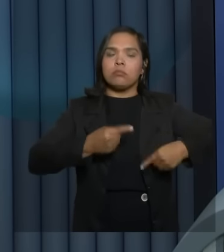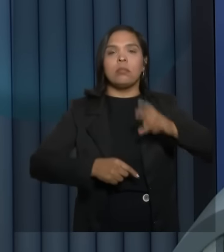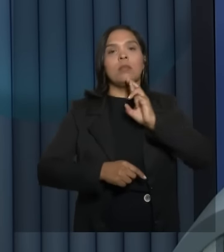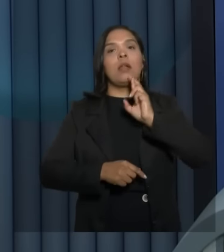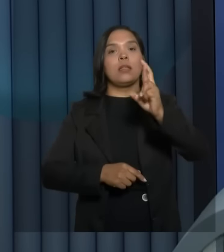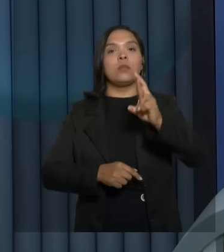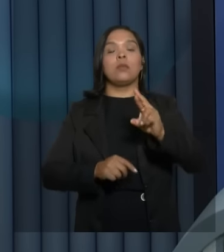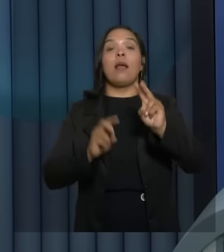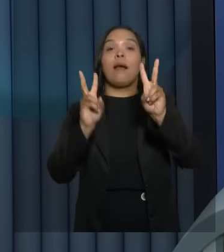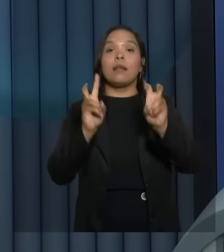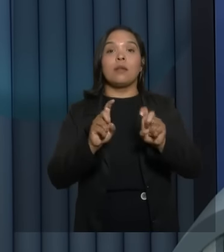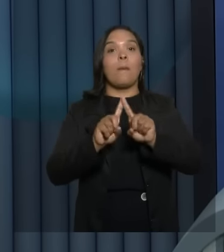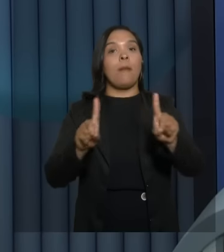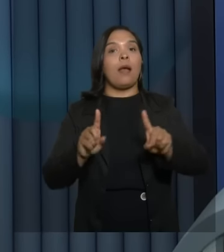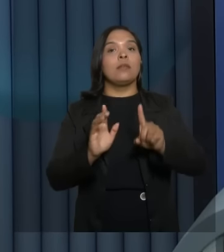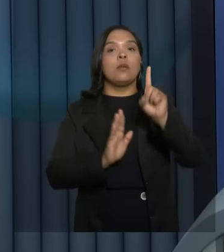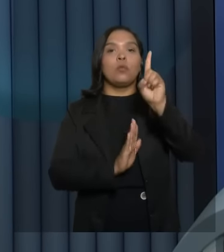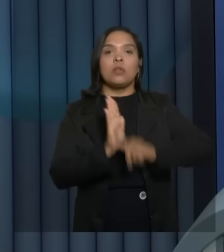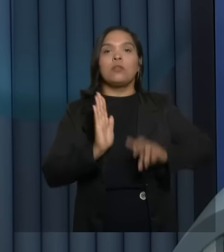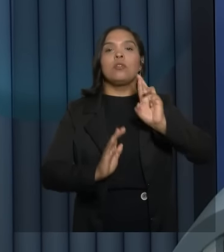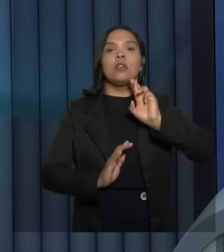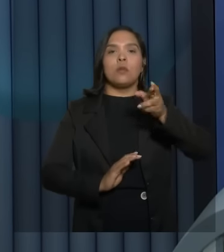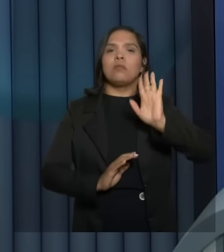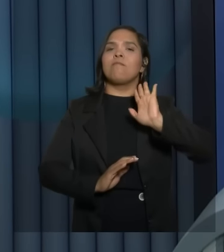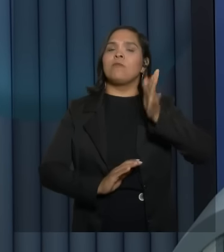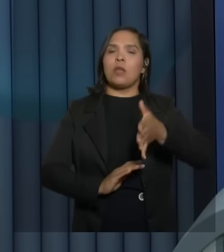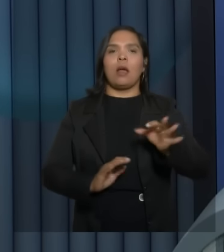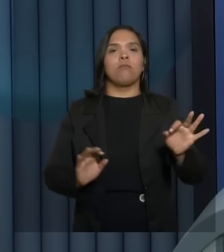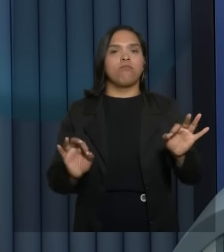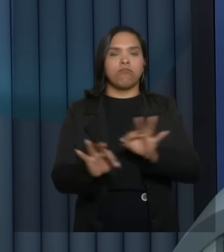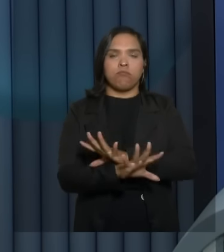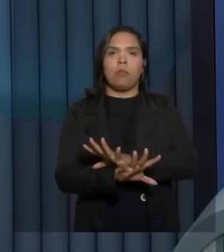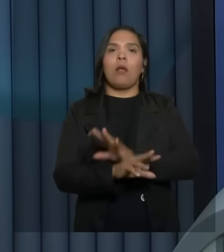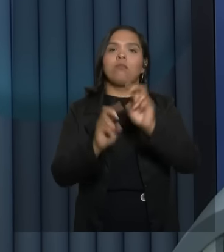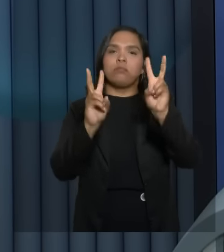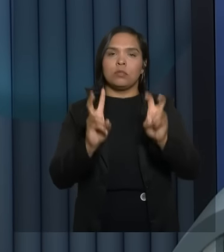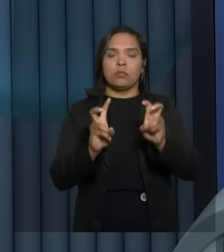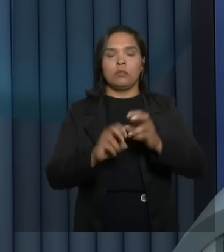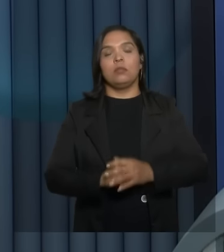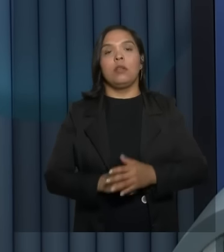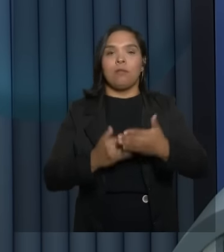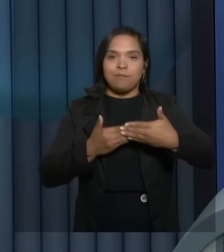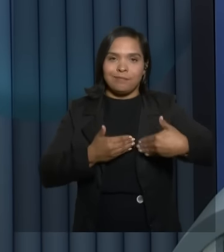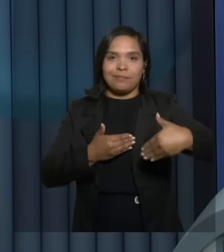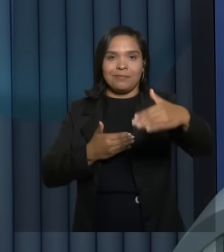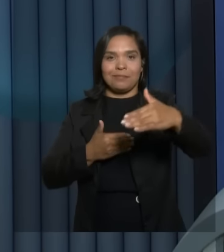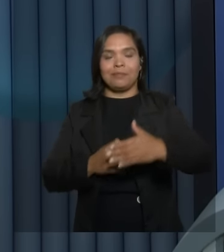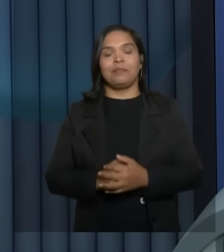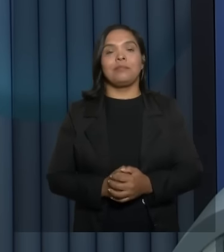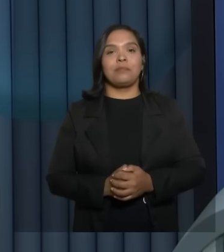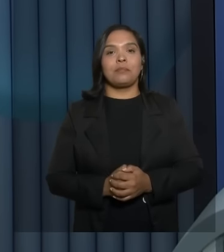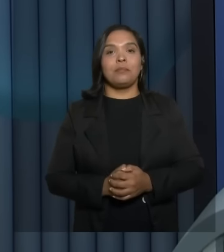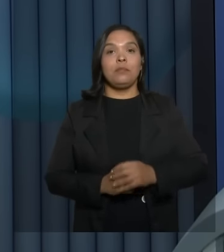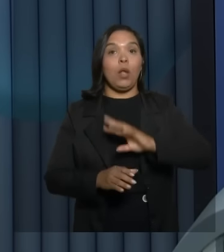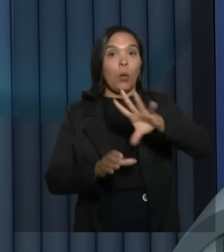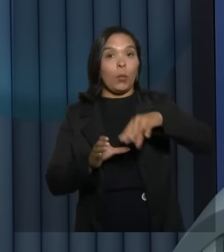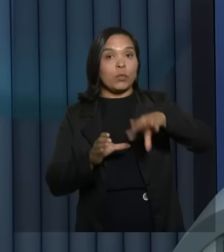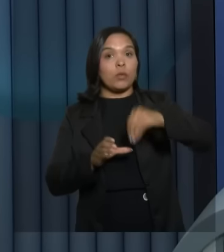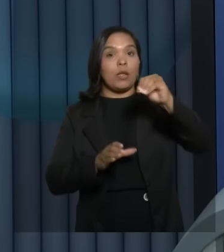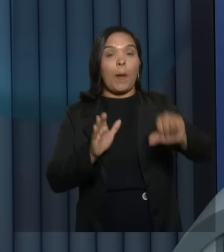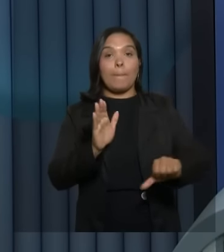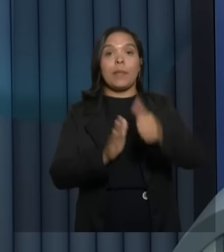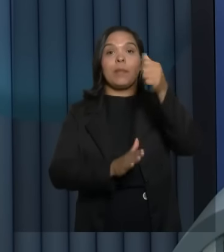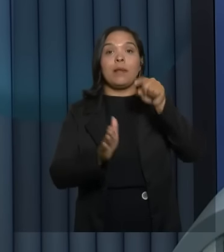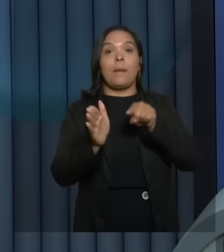a essa questão. Mas o direito de resposta já foi concedido em relação a esse assunto. Vamos seguir, então. De acordo com o sorteio, quem faz a primeira